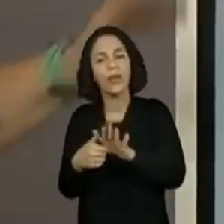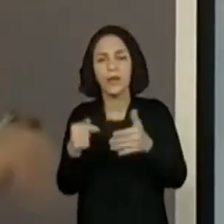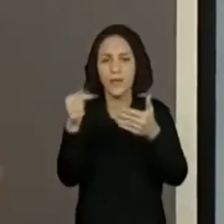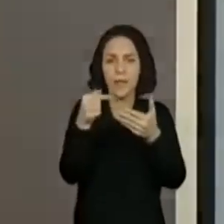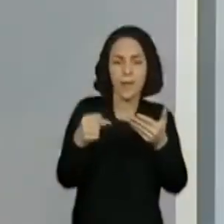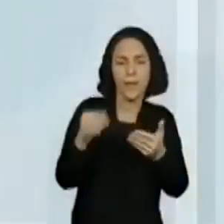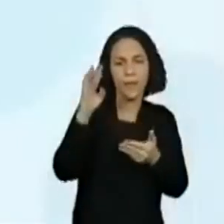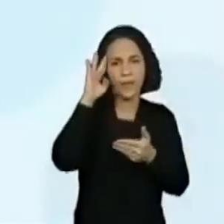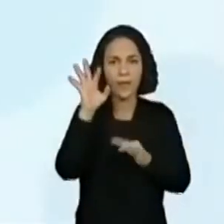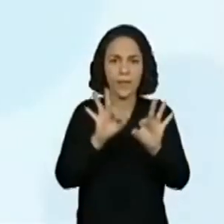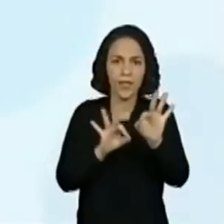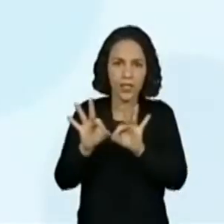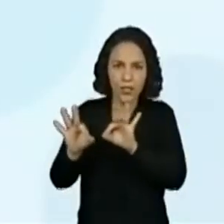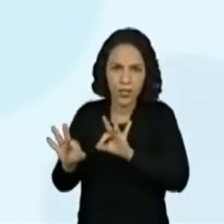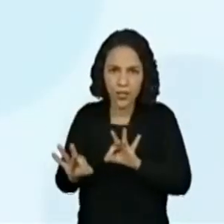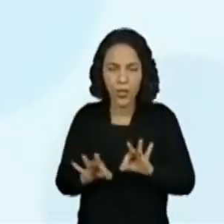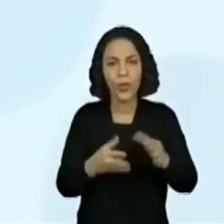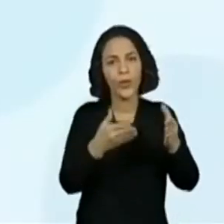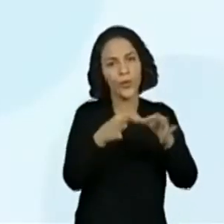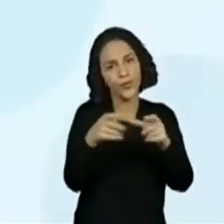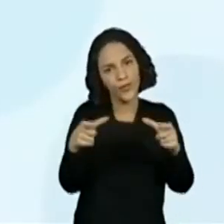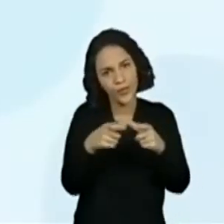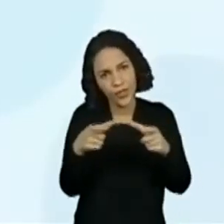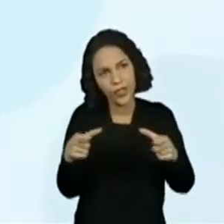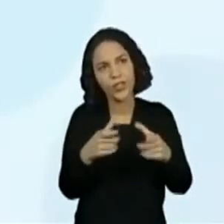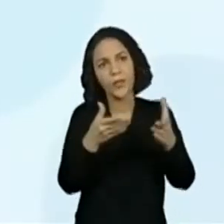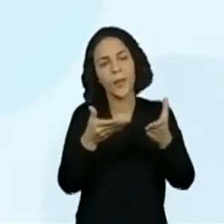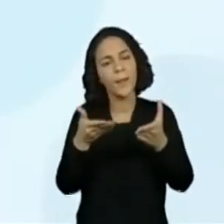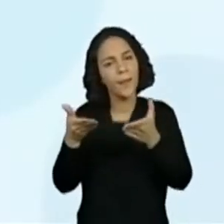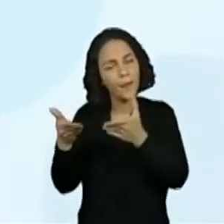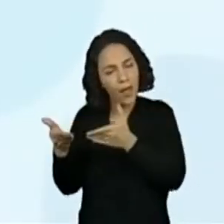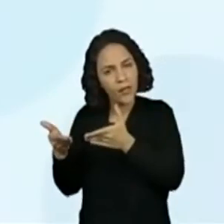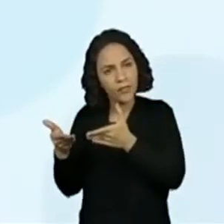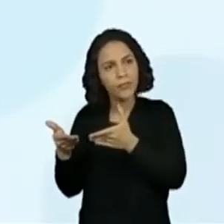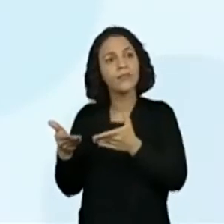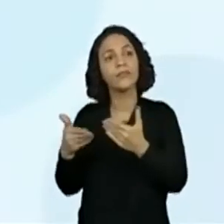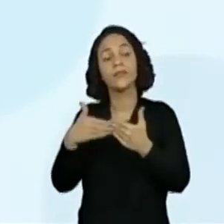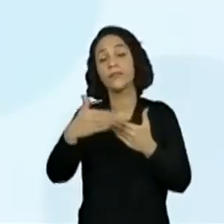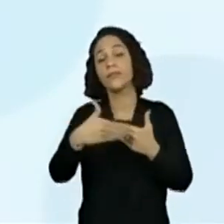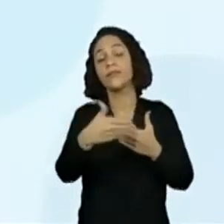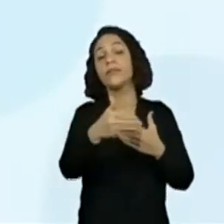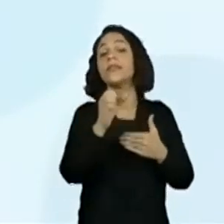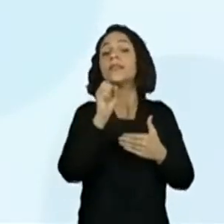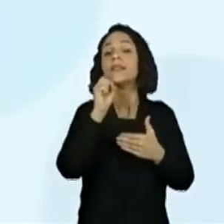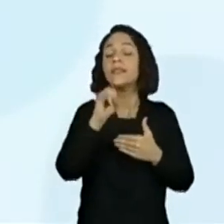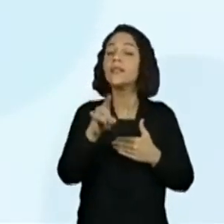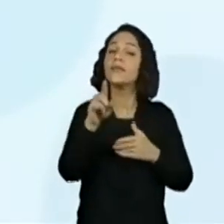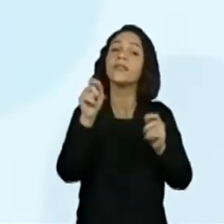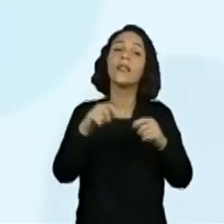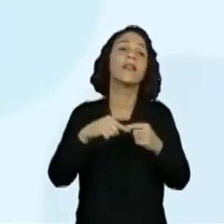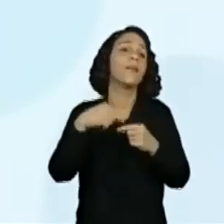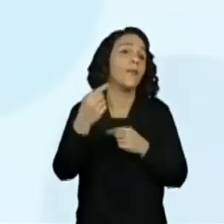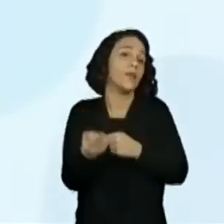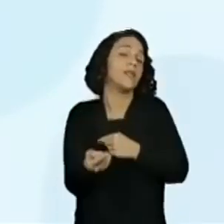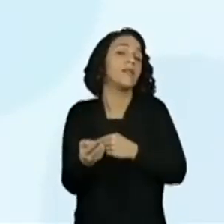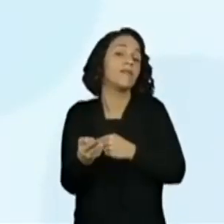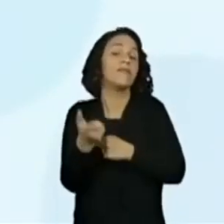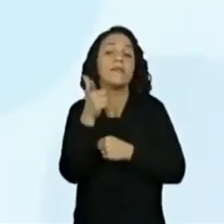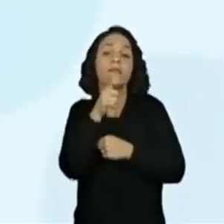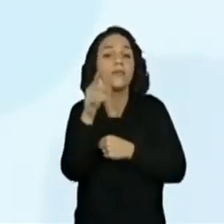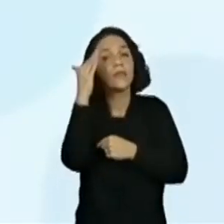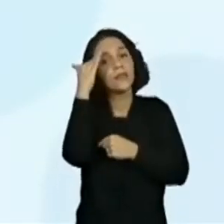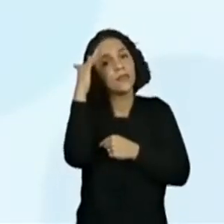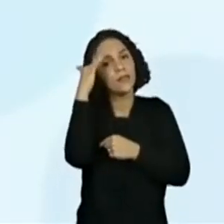precisa de planejar. De convite e de tudo mais, que não vai ter problema se vocês puderem fazer depois, desde que entendam, né,